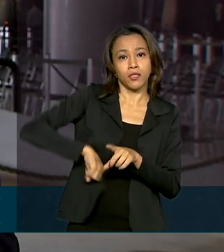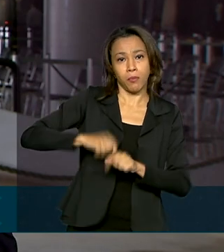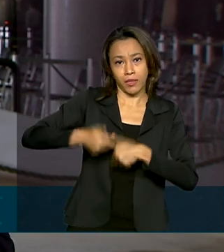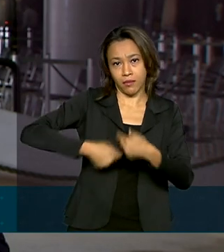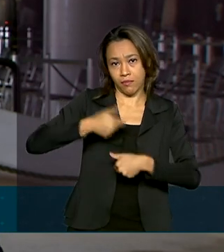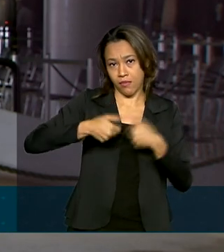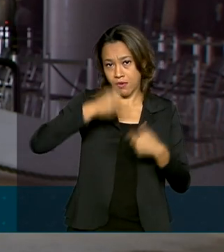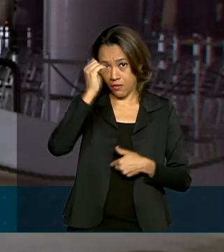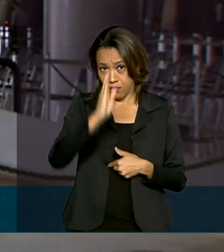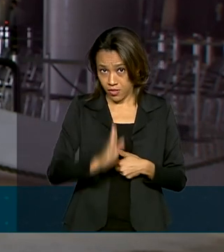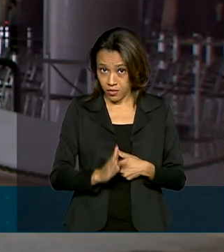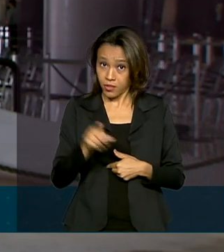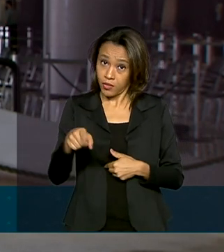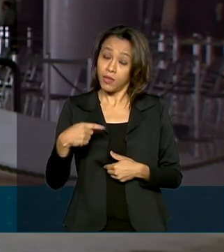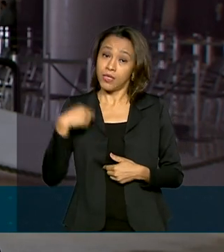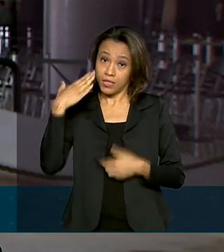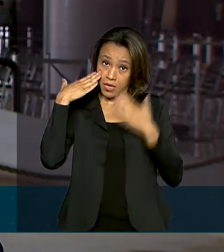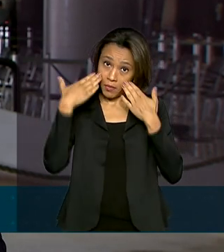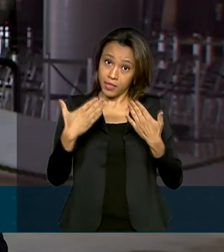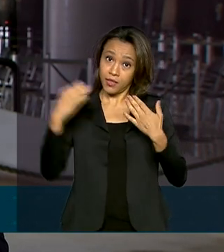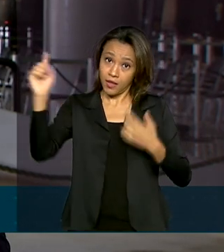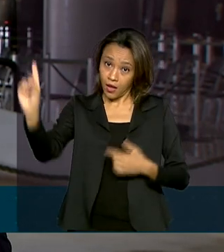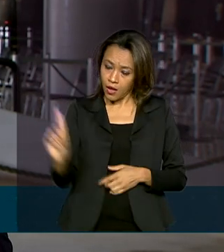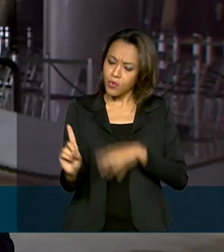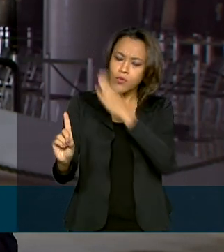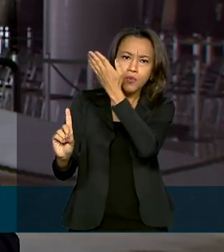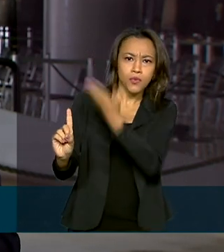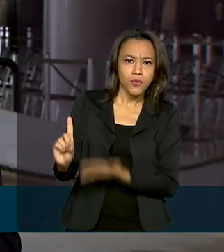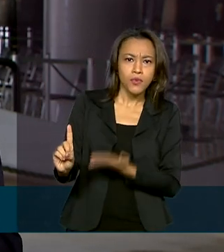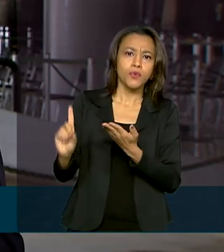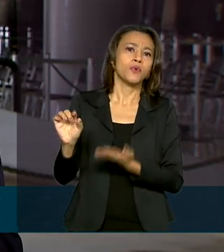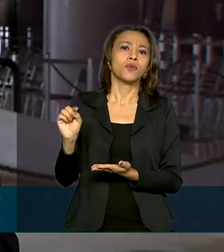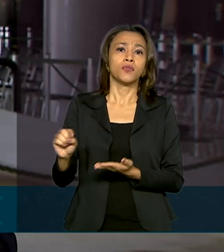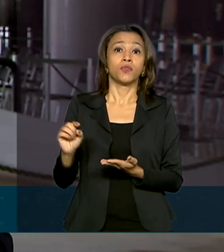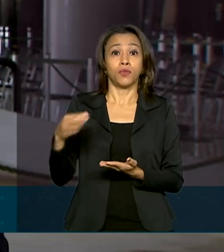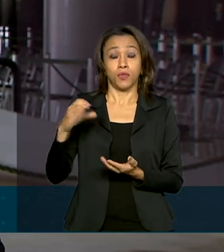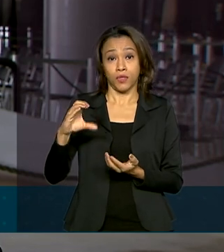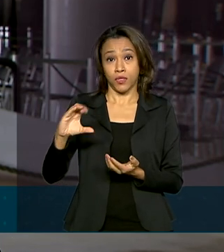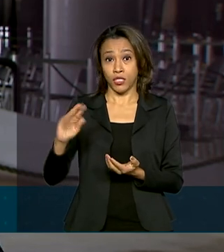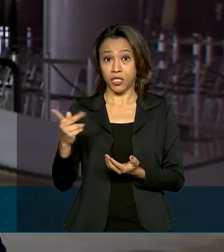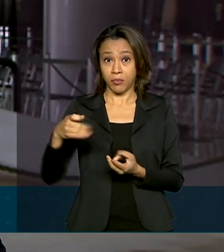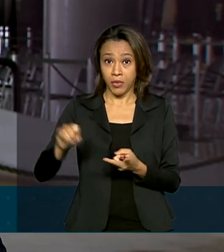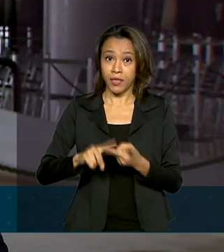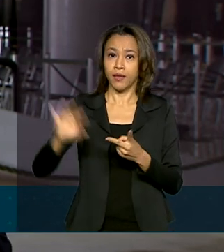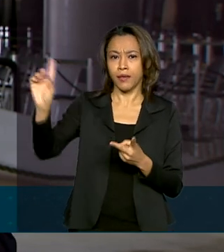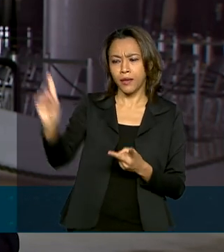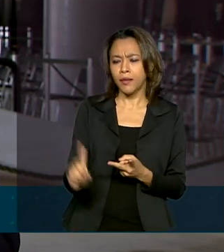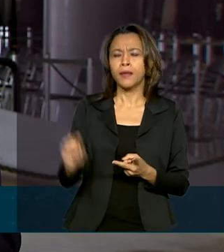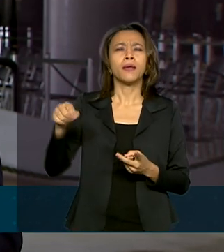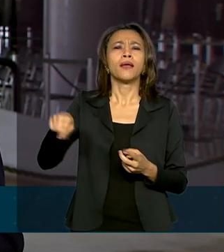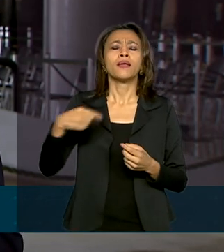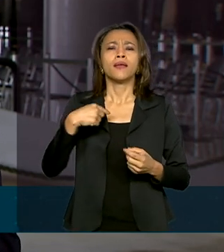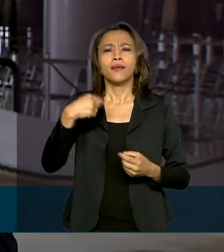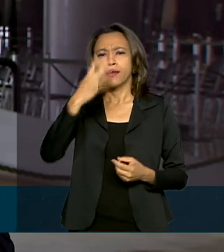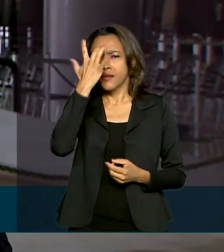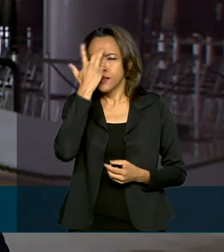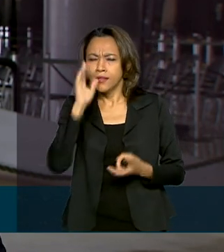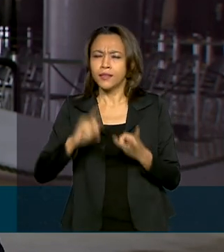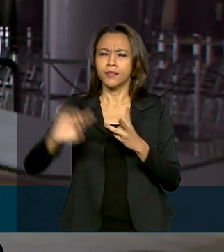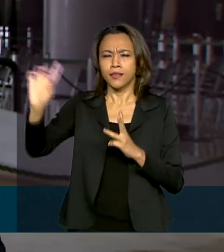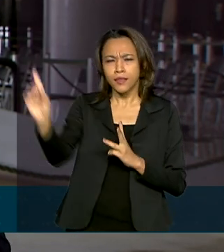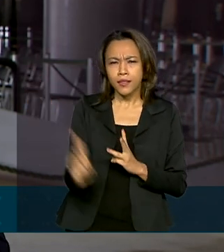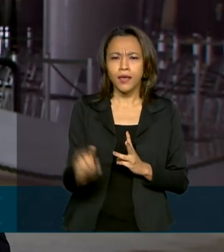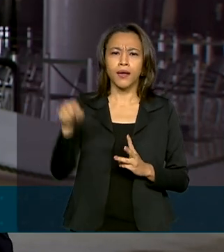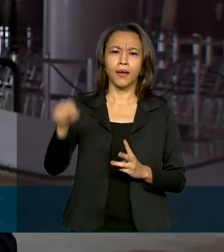Dessa vez se apresentaram ao presidente Bolsonaro os embaixadores do Chipre, Uruguai, Paquistão, Índia e Emirados Árabes